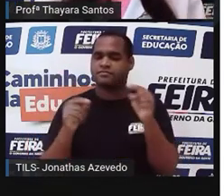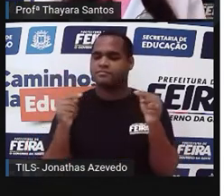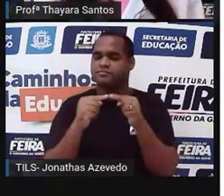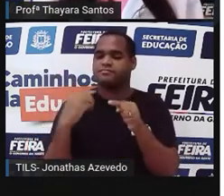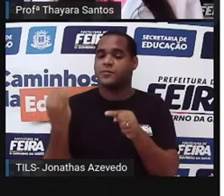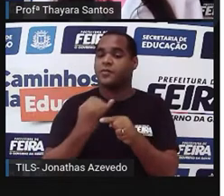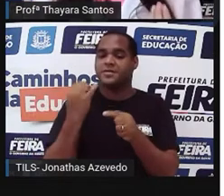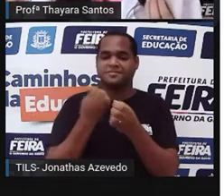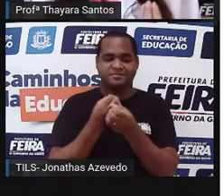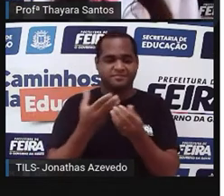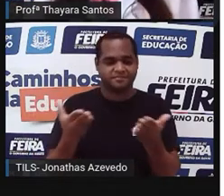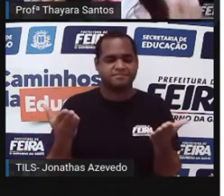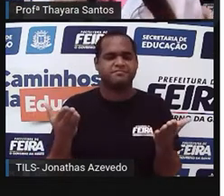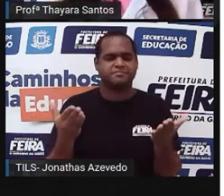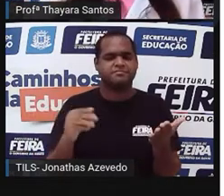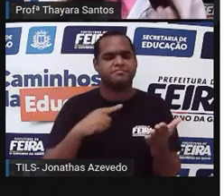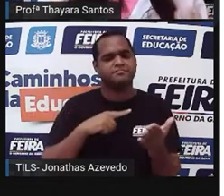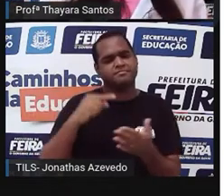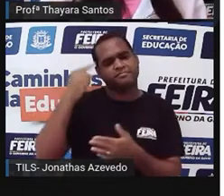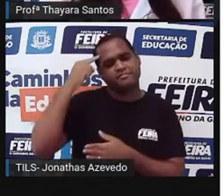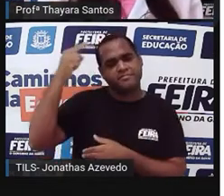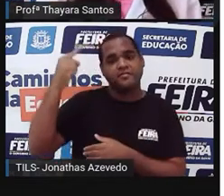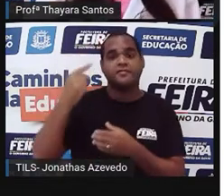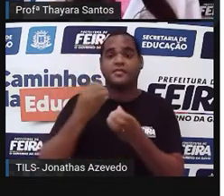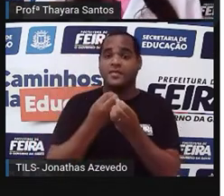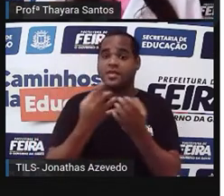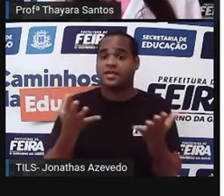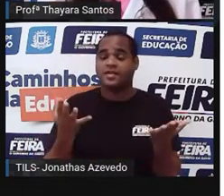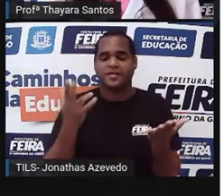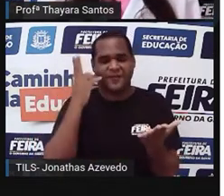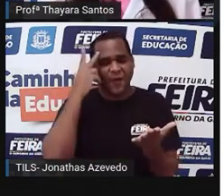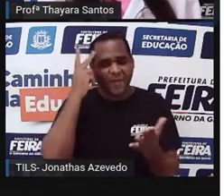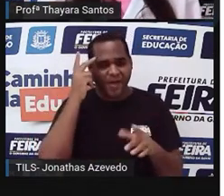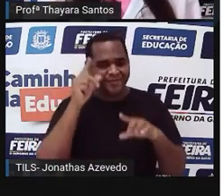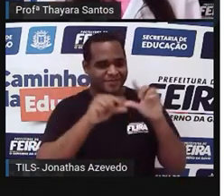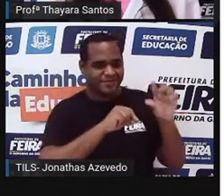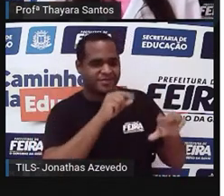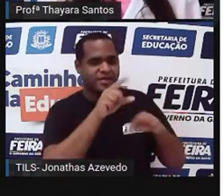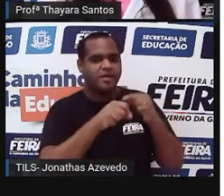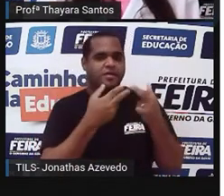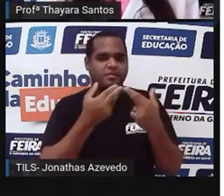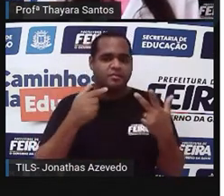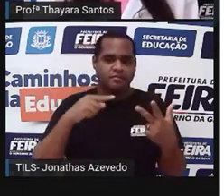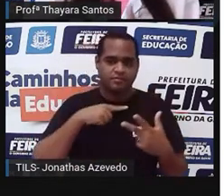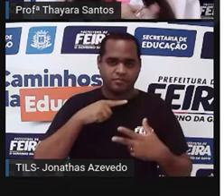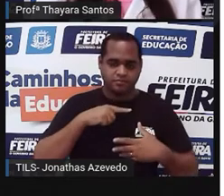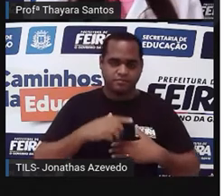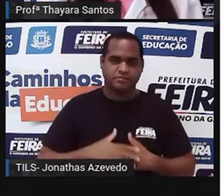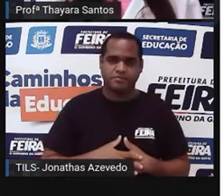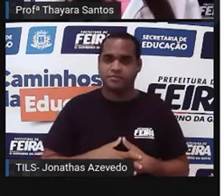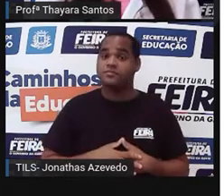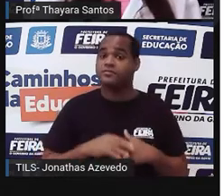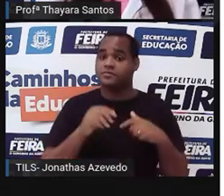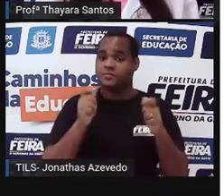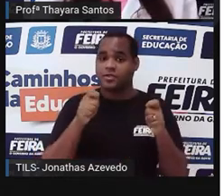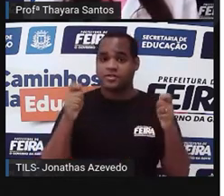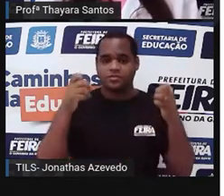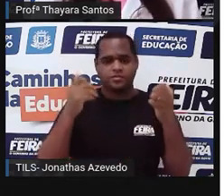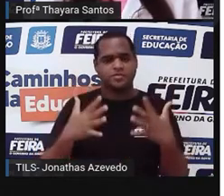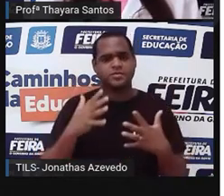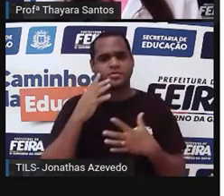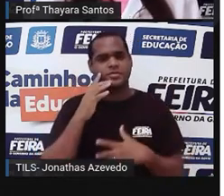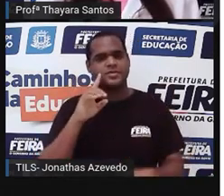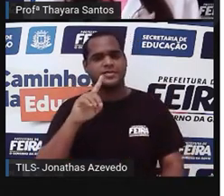uma proposta, que é a teoria da seleção natural. A teoria da seleção natural, que é dependida pelo darwinismo,